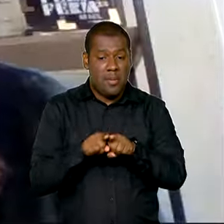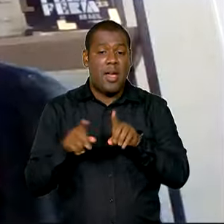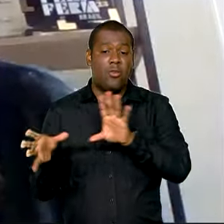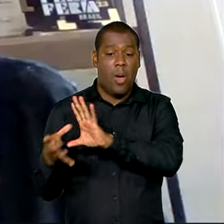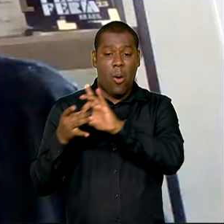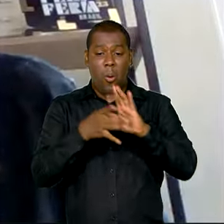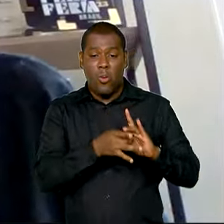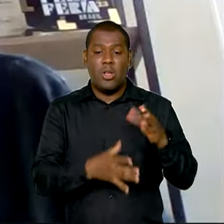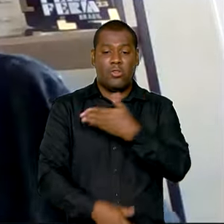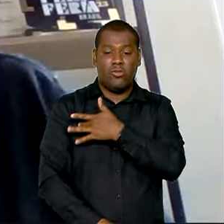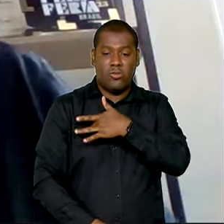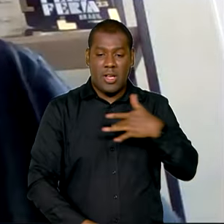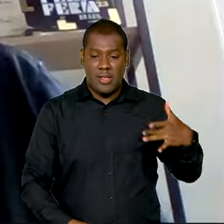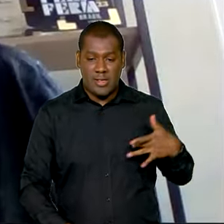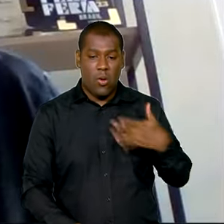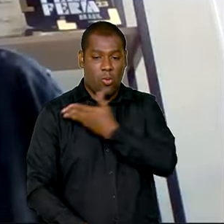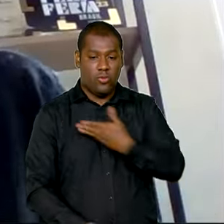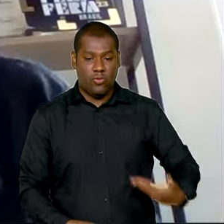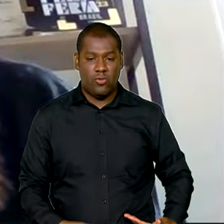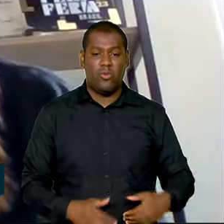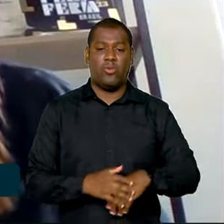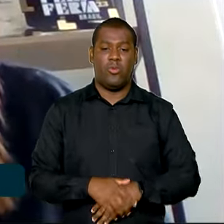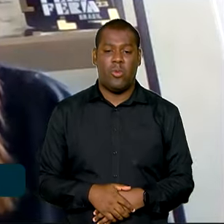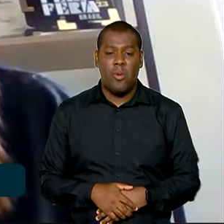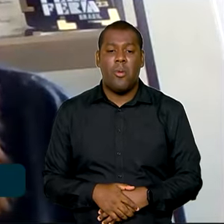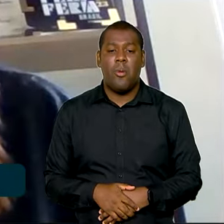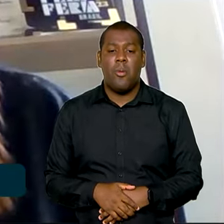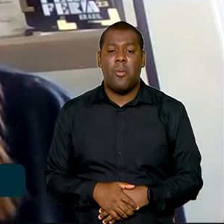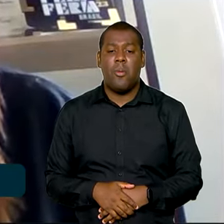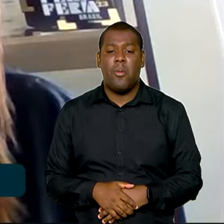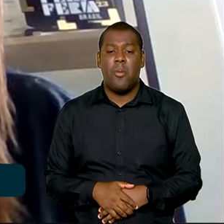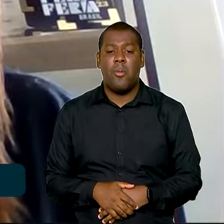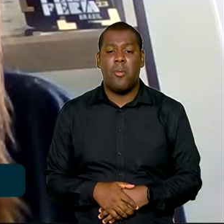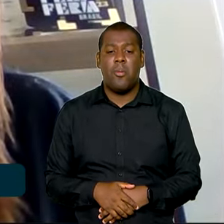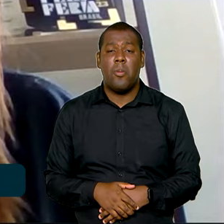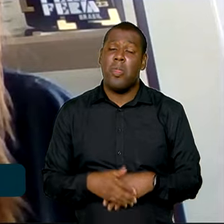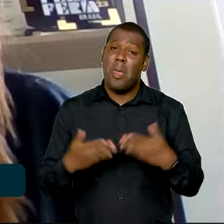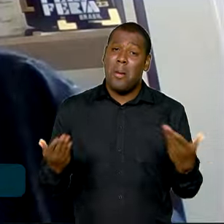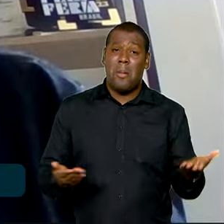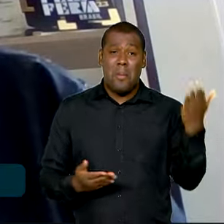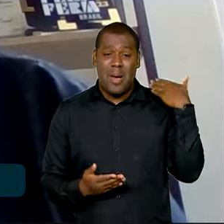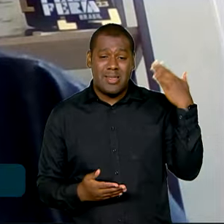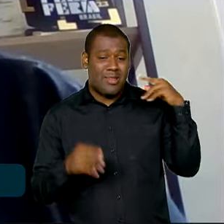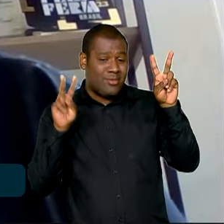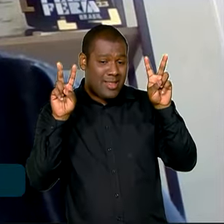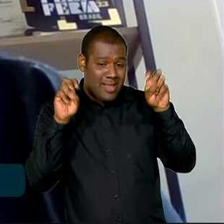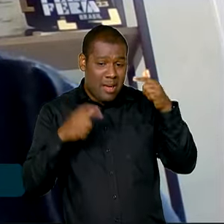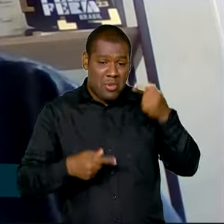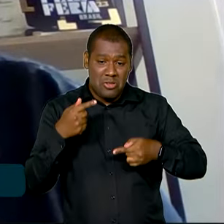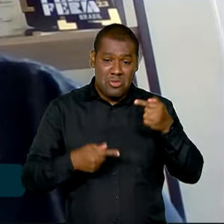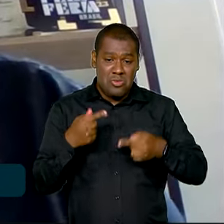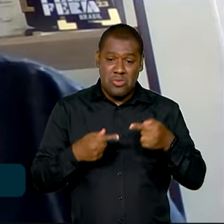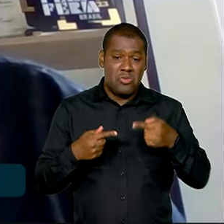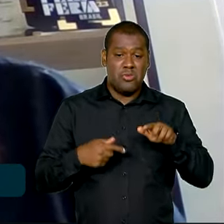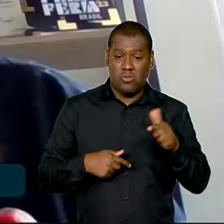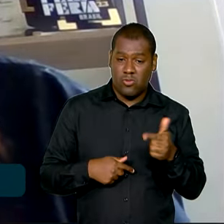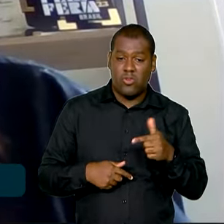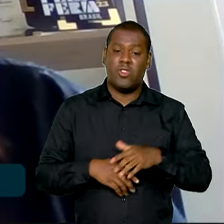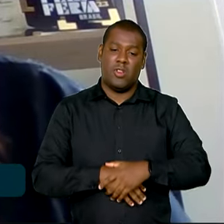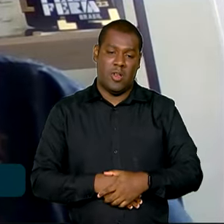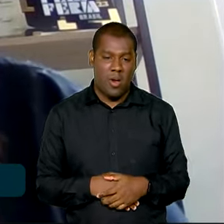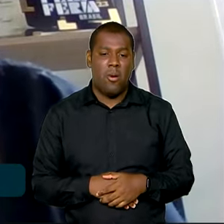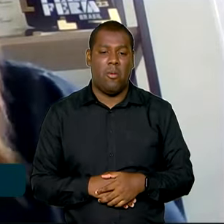dos viventes, porque mulheres somos maioria, mas um tema que nunca foi discutido. E são mulheres que precisam da conta do